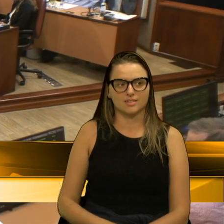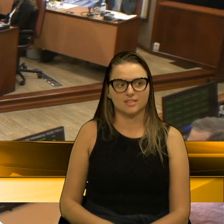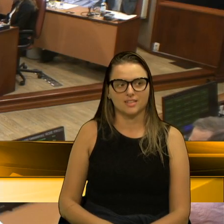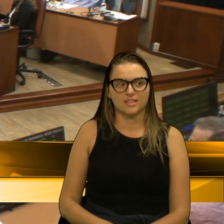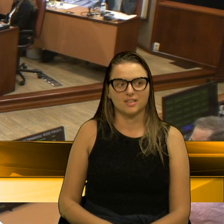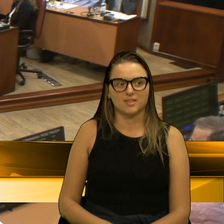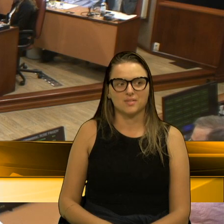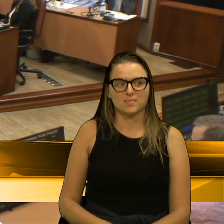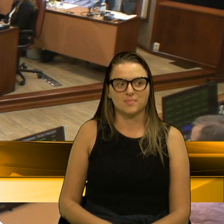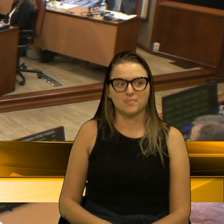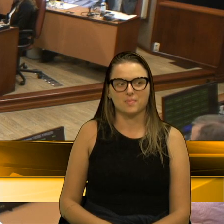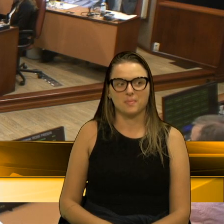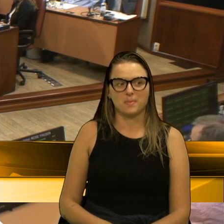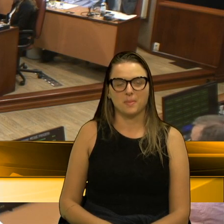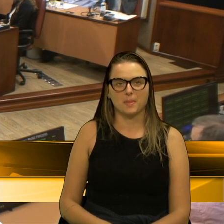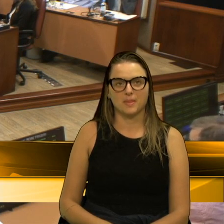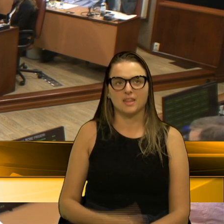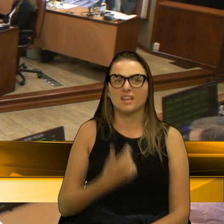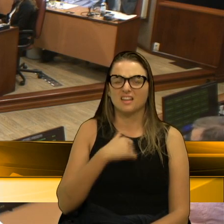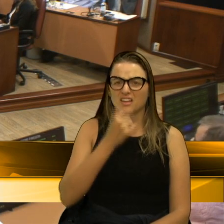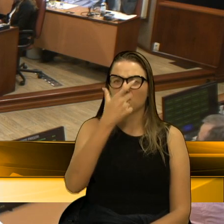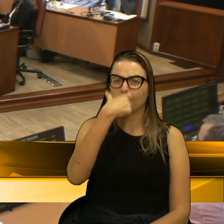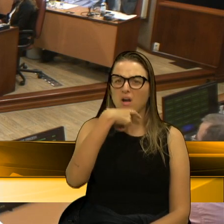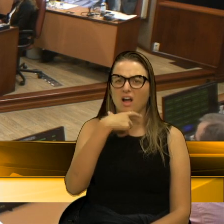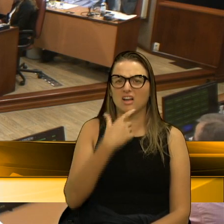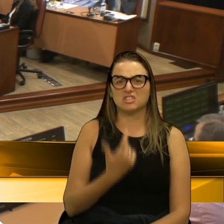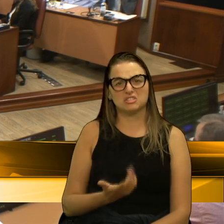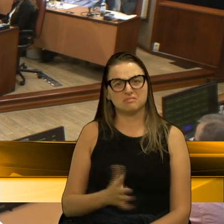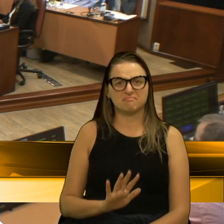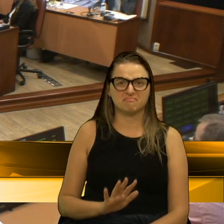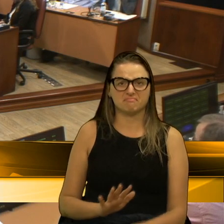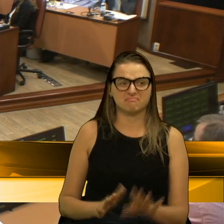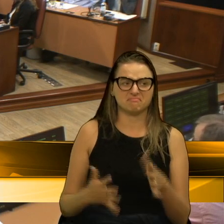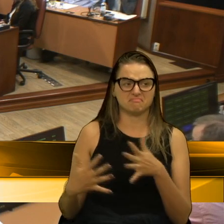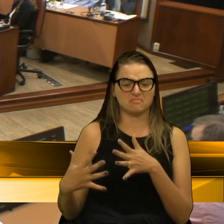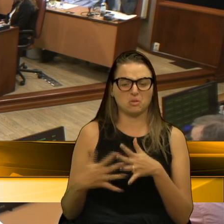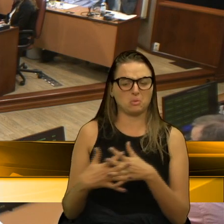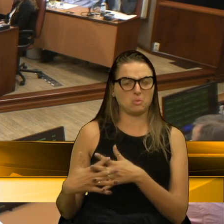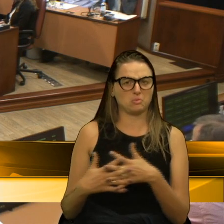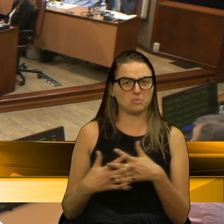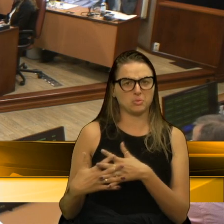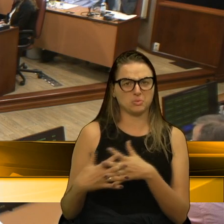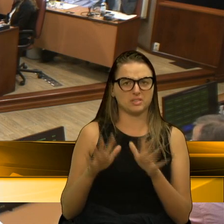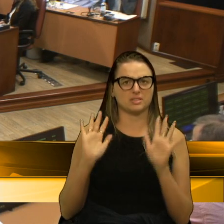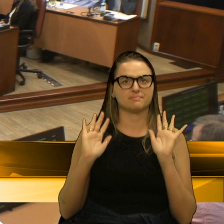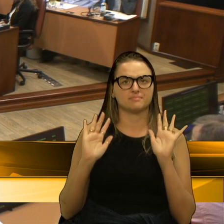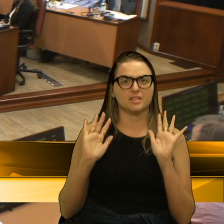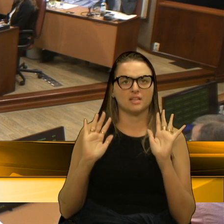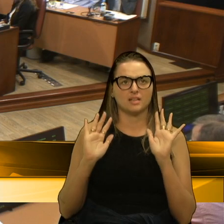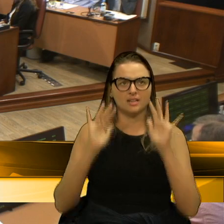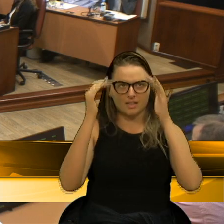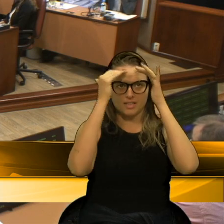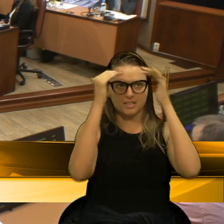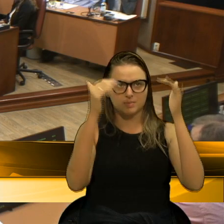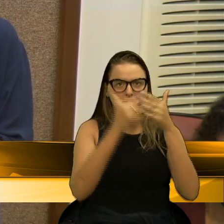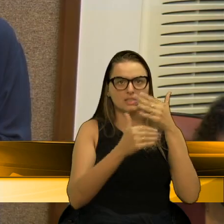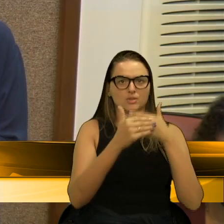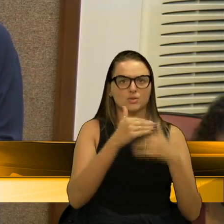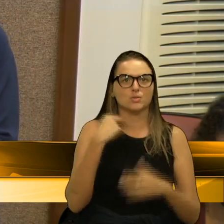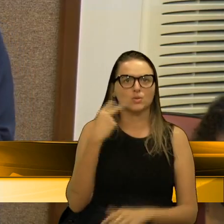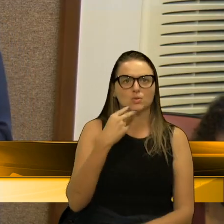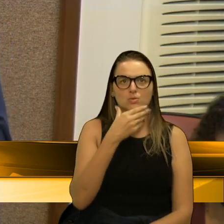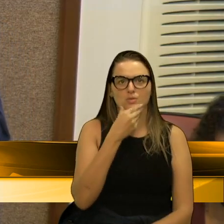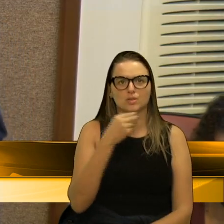Eu estou achando alguma coisa meio confusa com todo o respeito dos nobres vereadores e vereadoras.